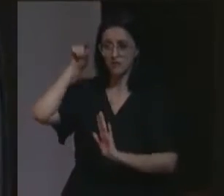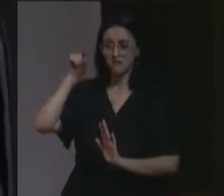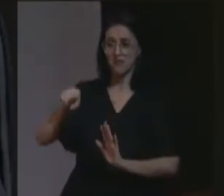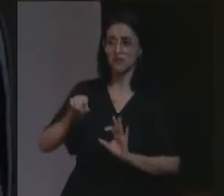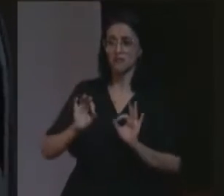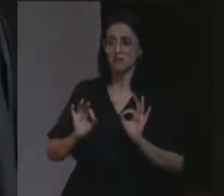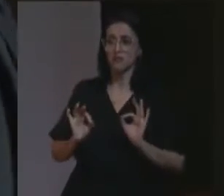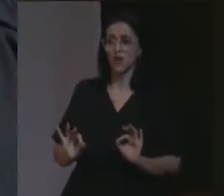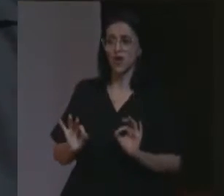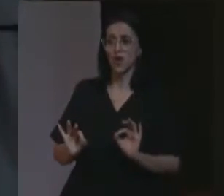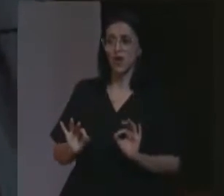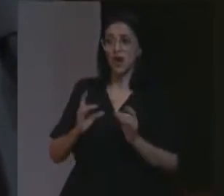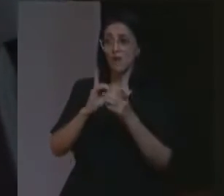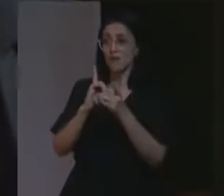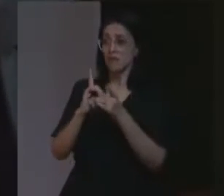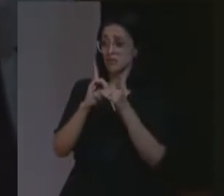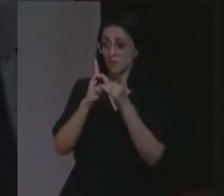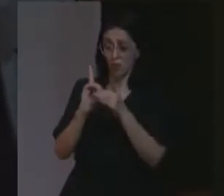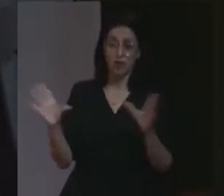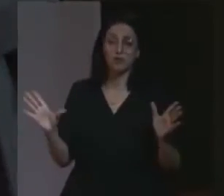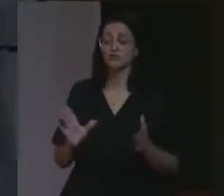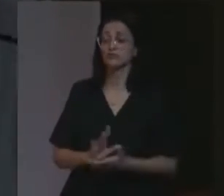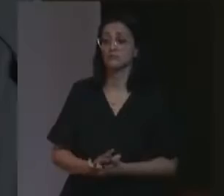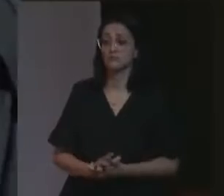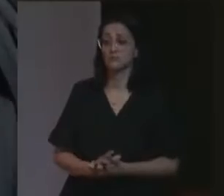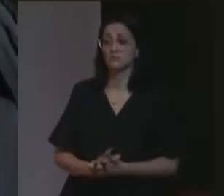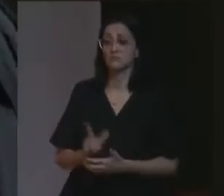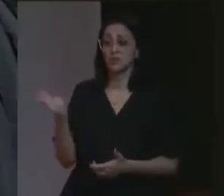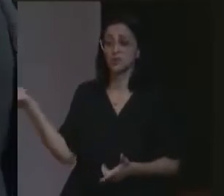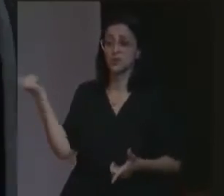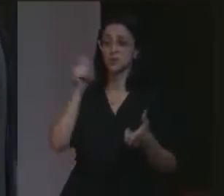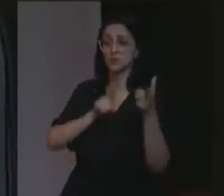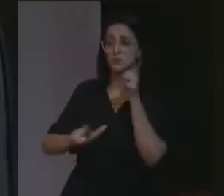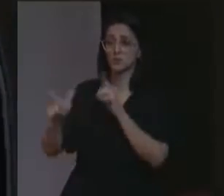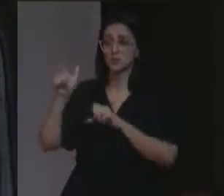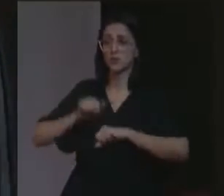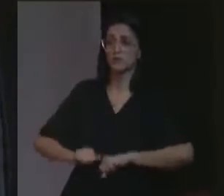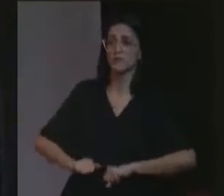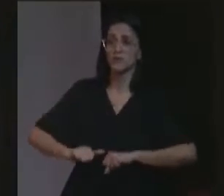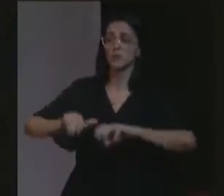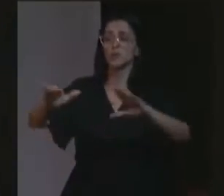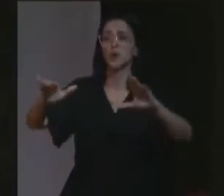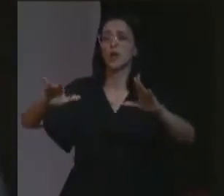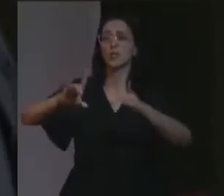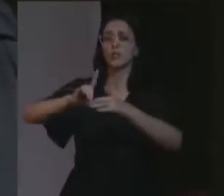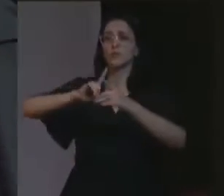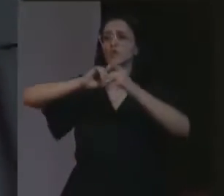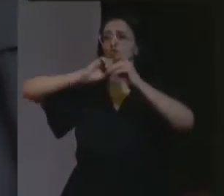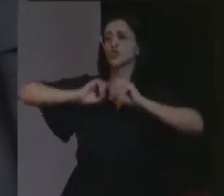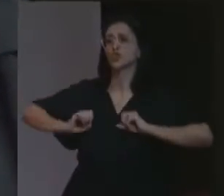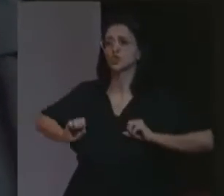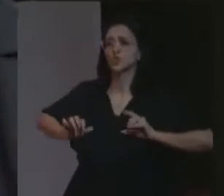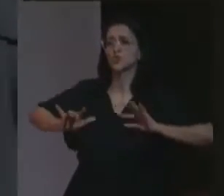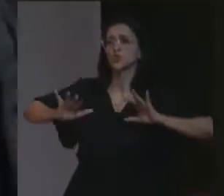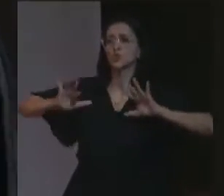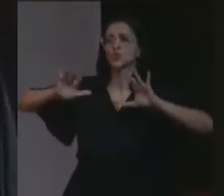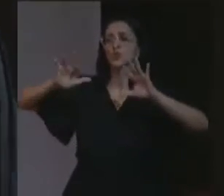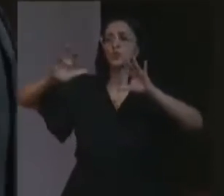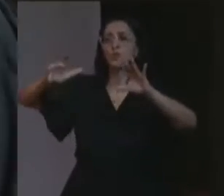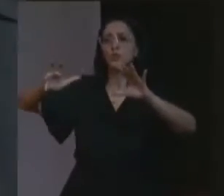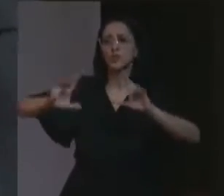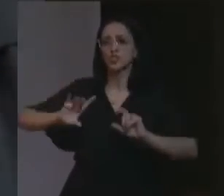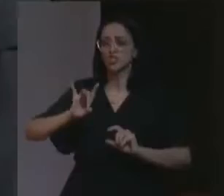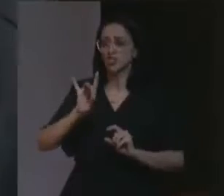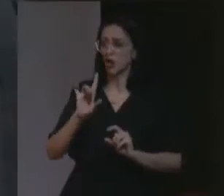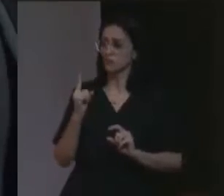absolutamente democrática. Ela alcançou a absolutamente todos e não